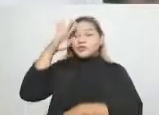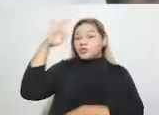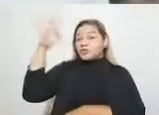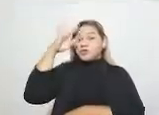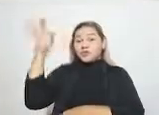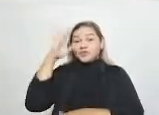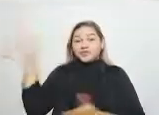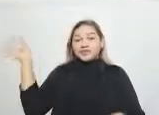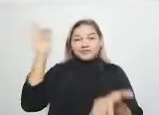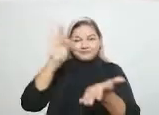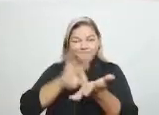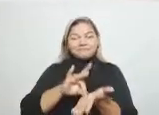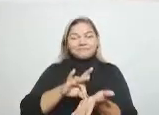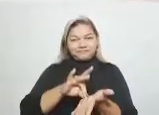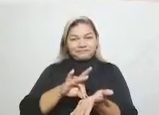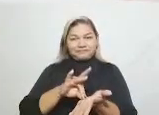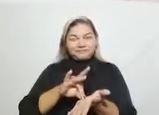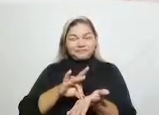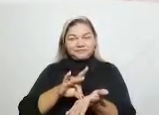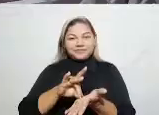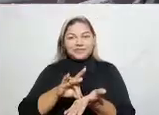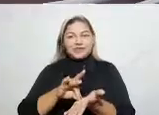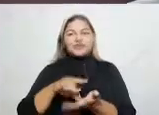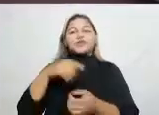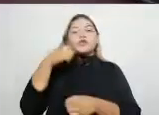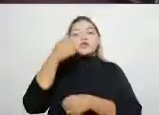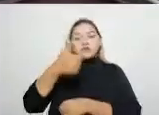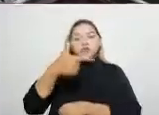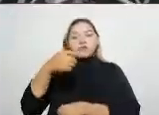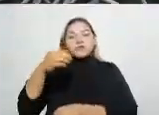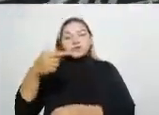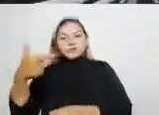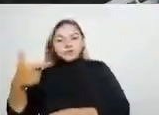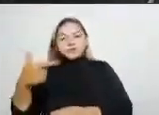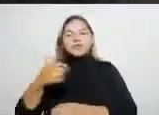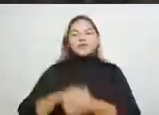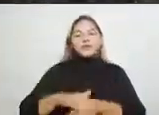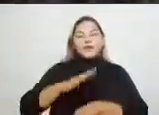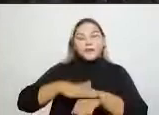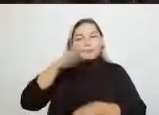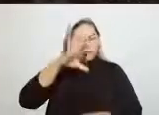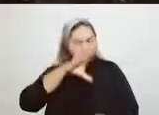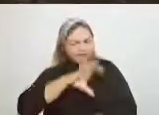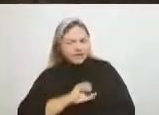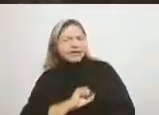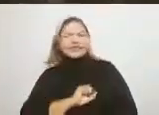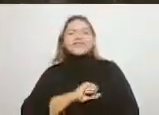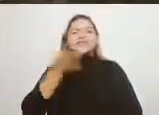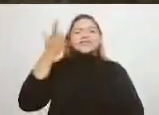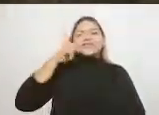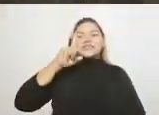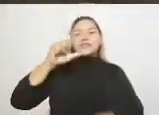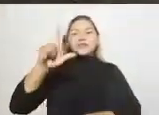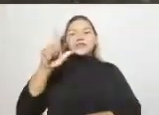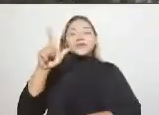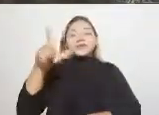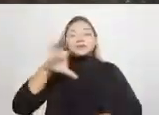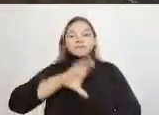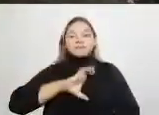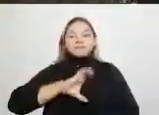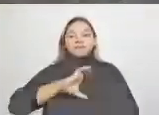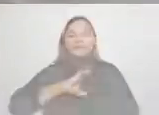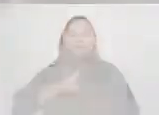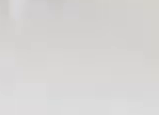sonhos em realidades. Um 2022 com muito mais amor e conquistas para